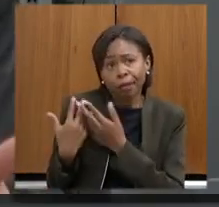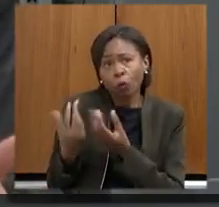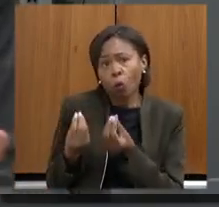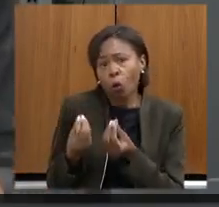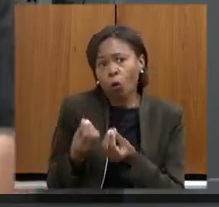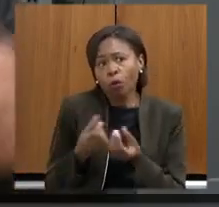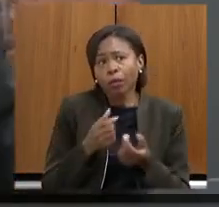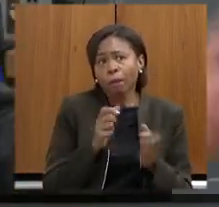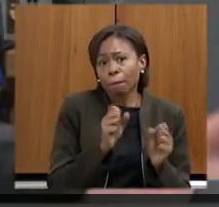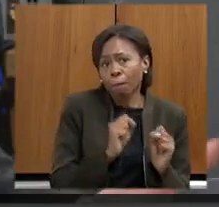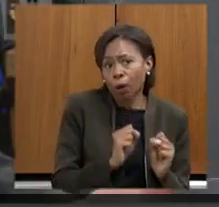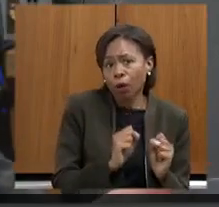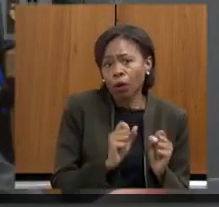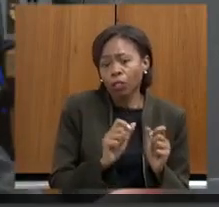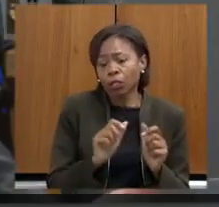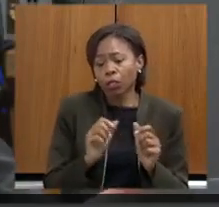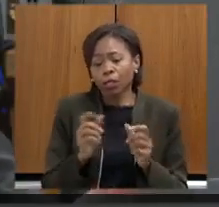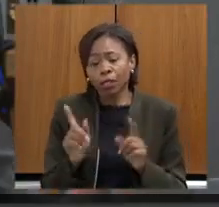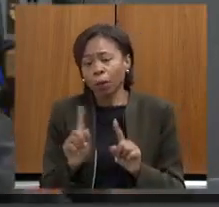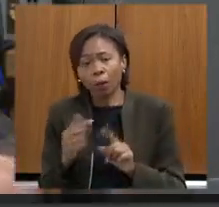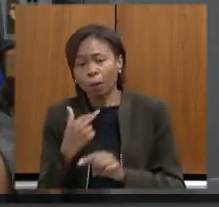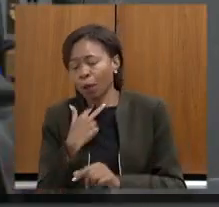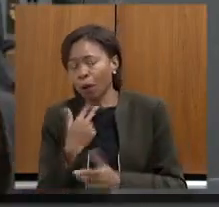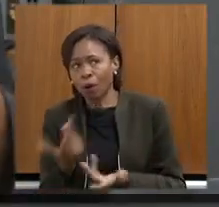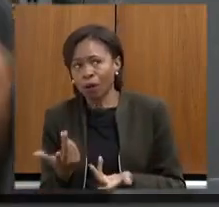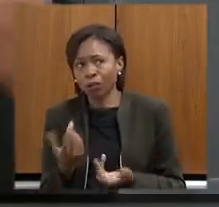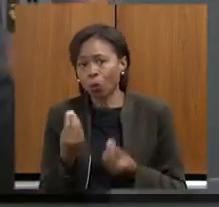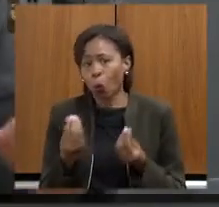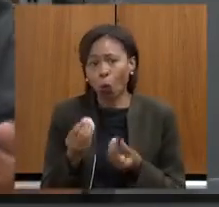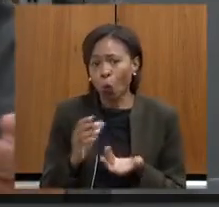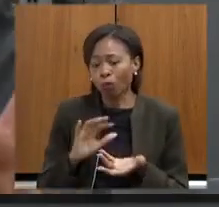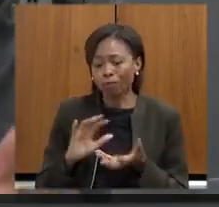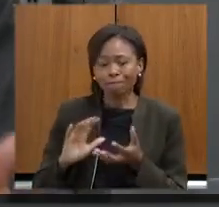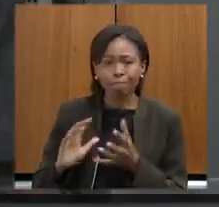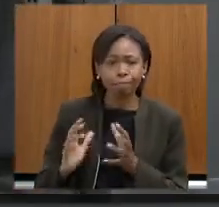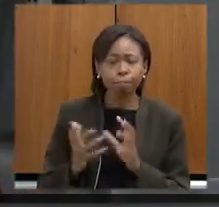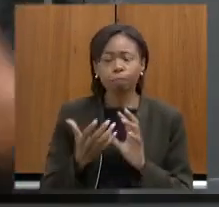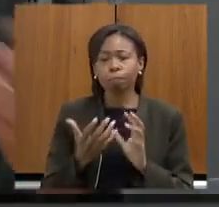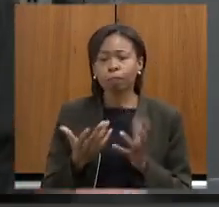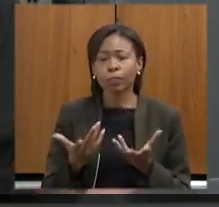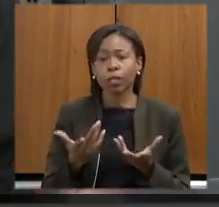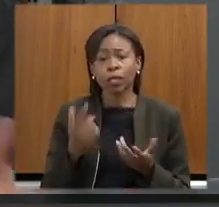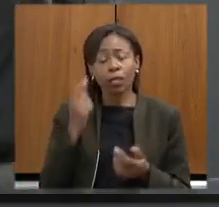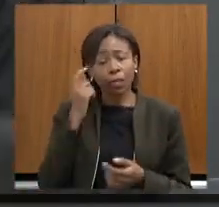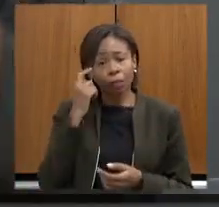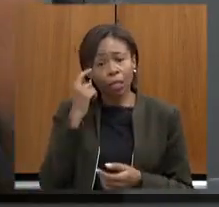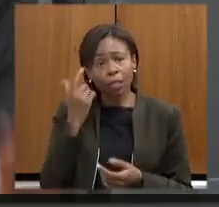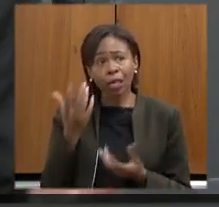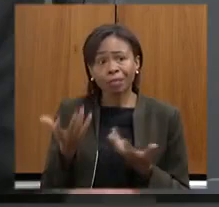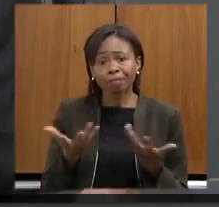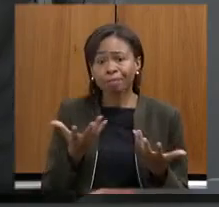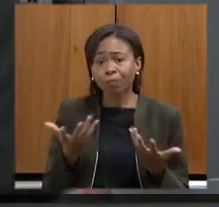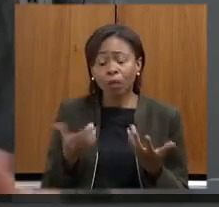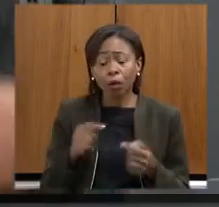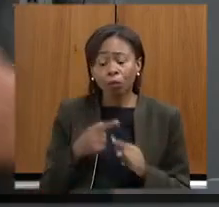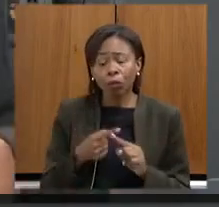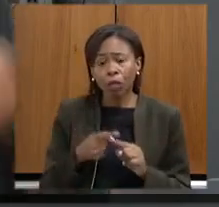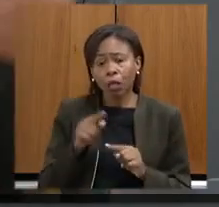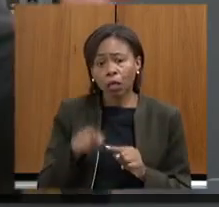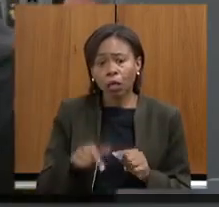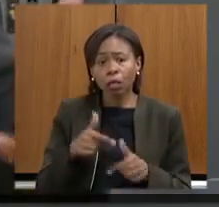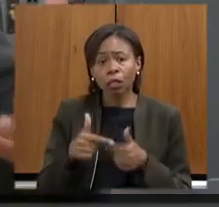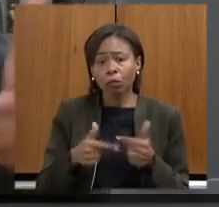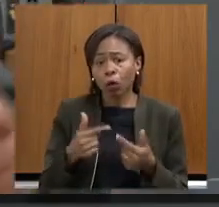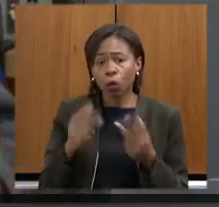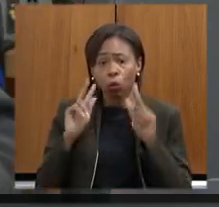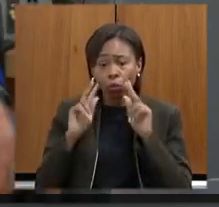como fazer como recuperar e medir enfim a atividade humana a civilização